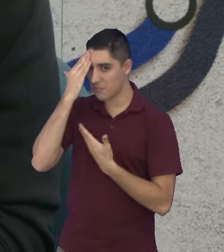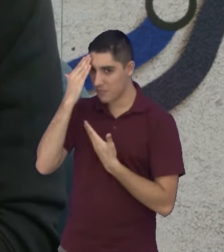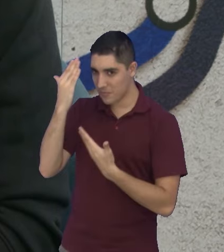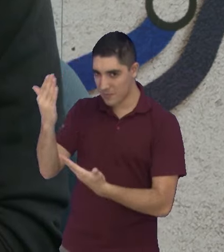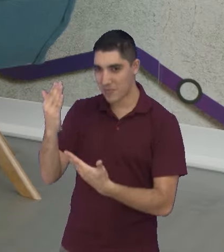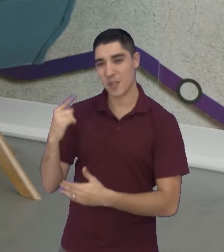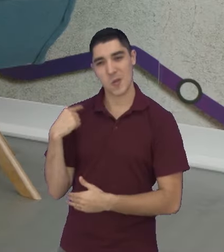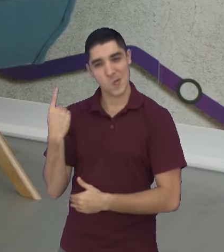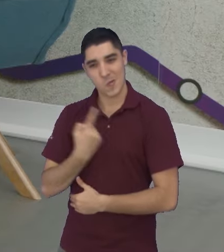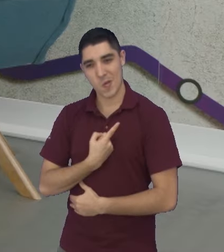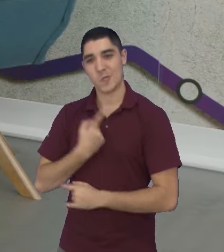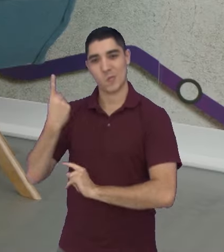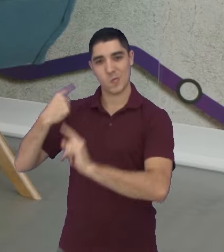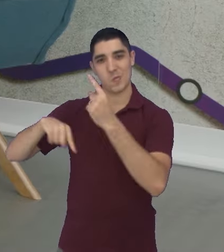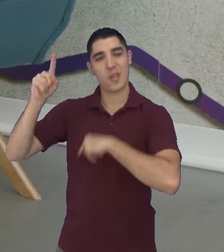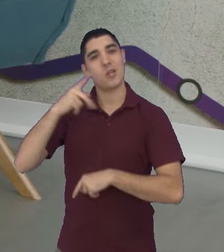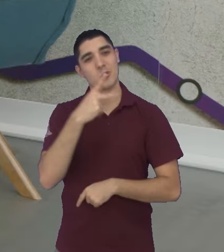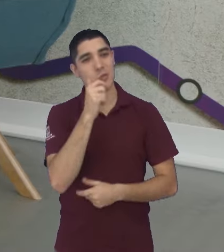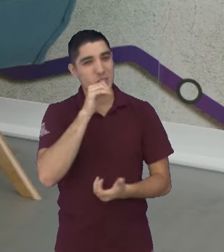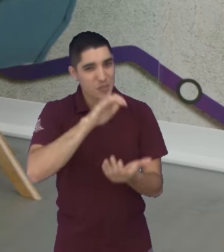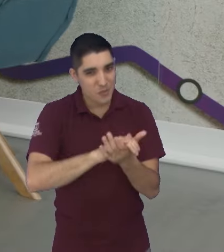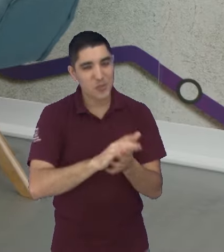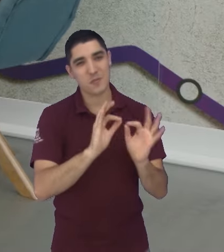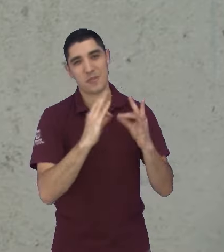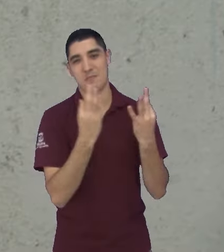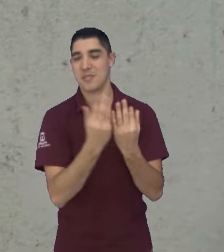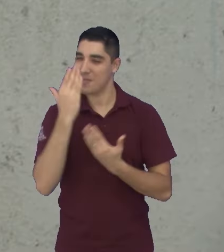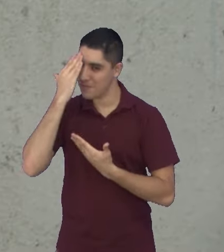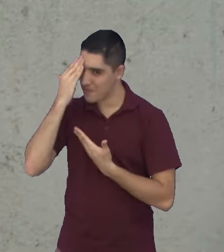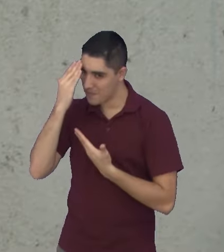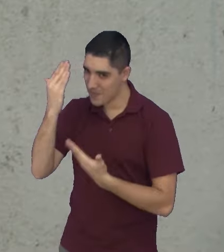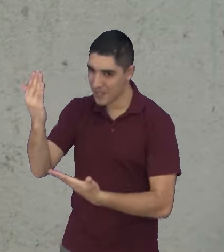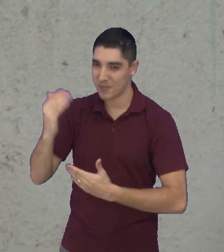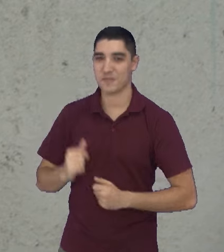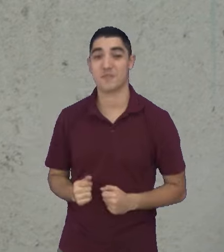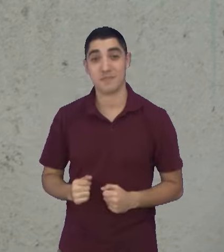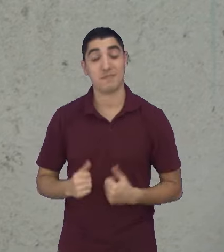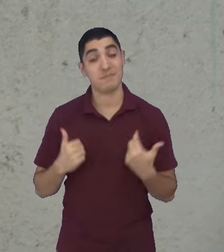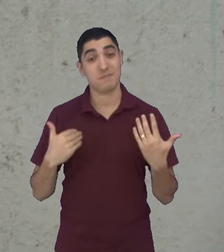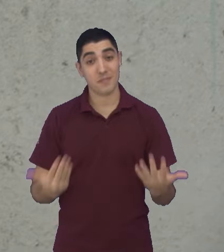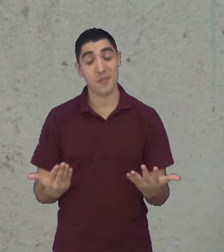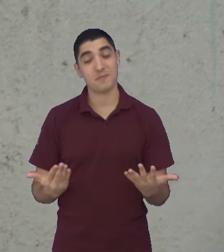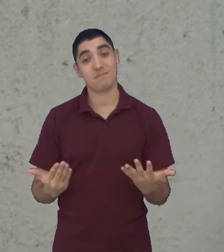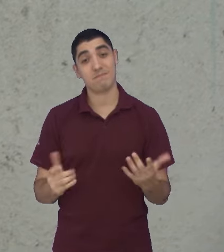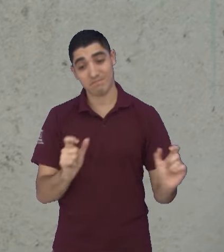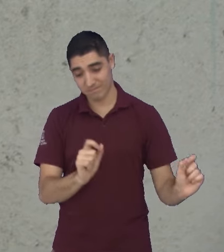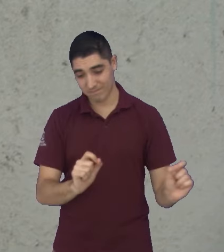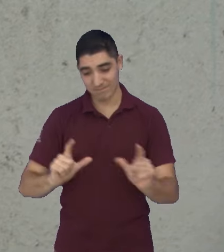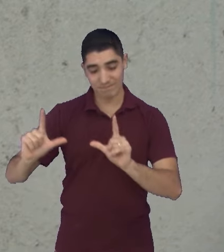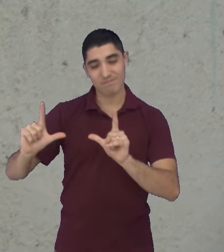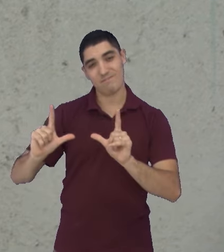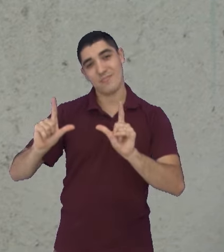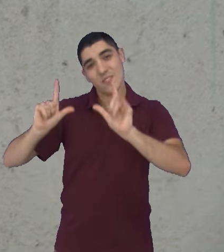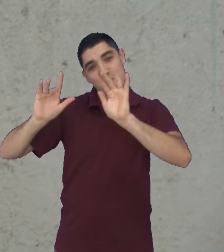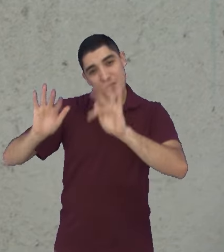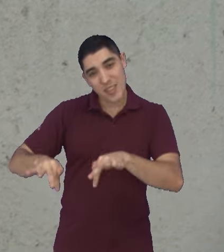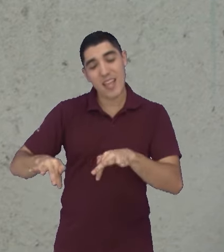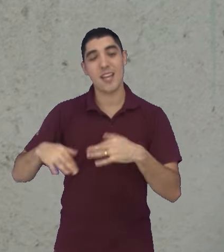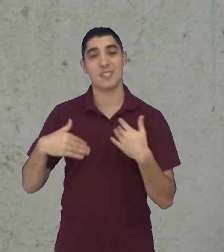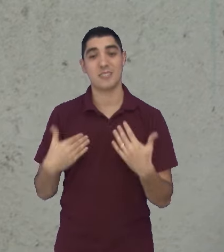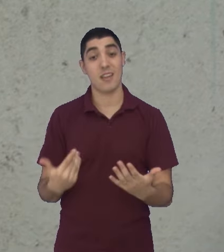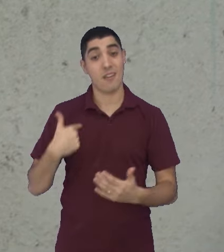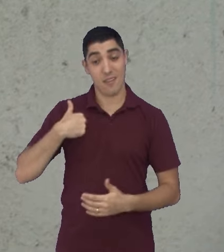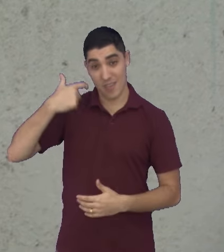carreira de vocês, da sua esposa, de todo mundo. Muito obrigado. Gente, é isso. Estação Mercado chega ao fim de mais uma edição.